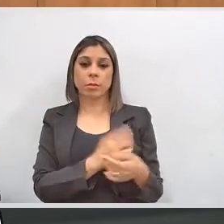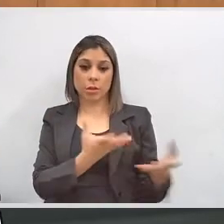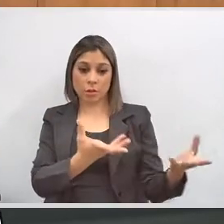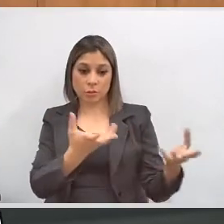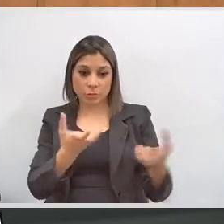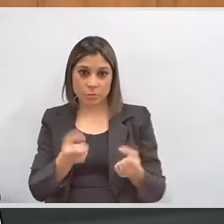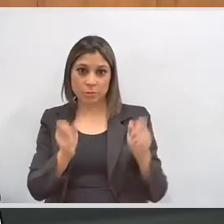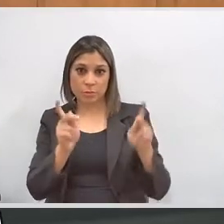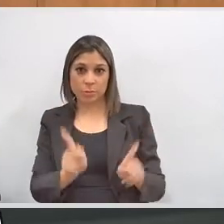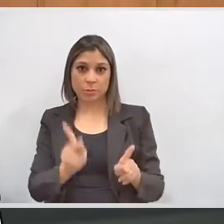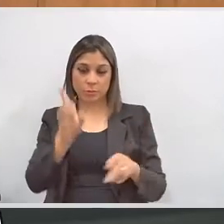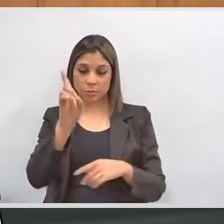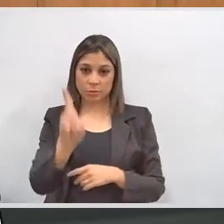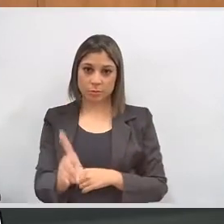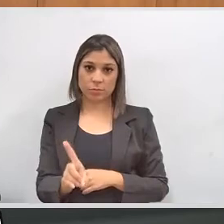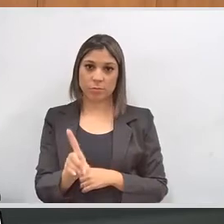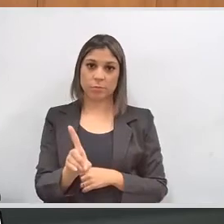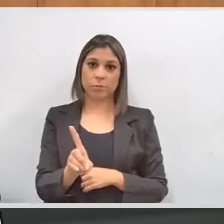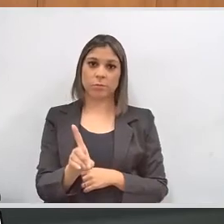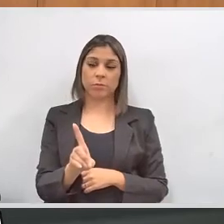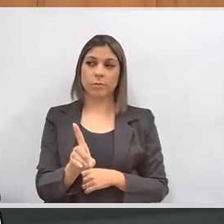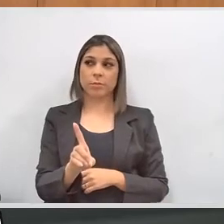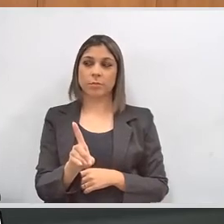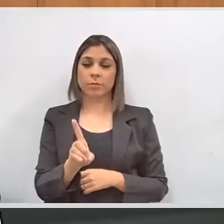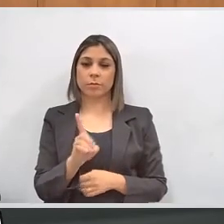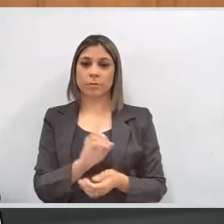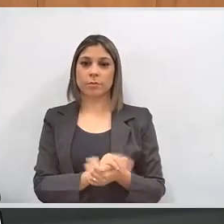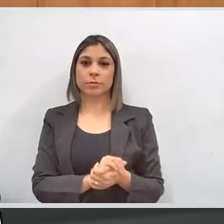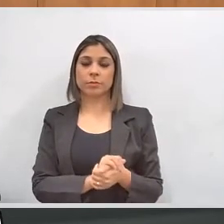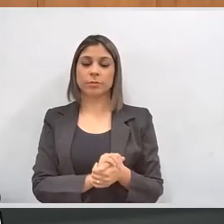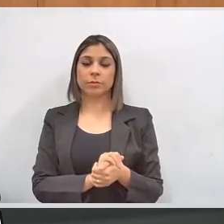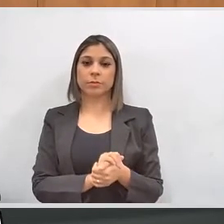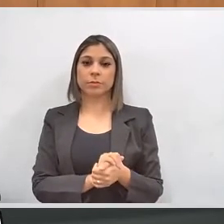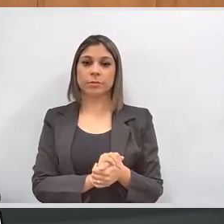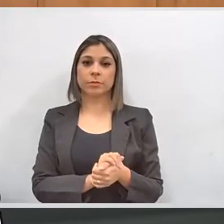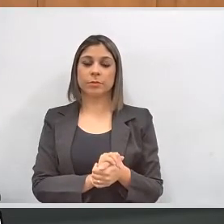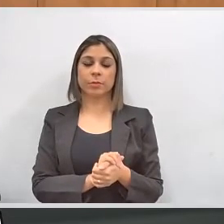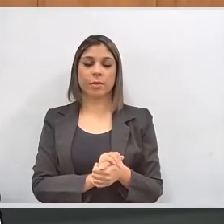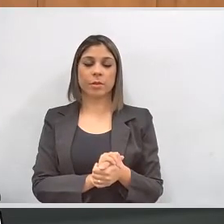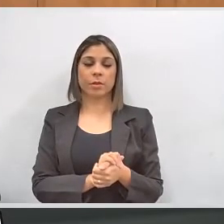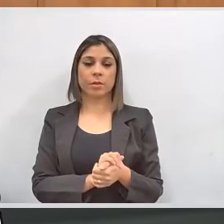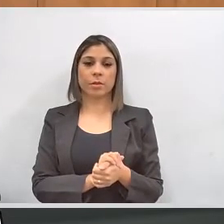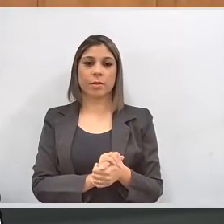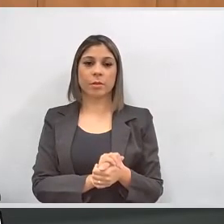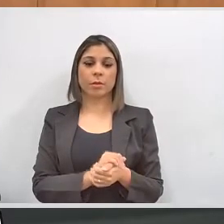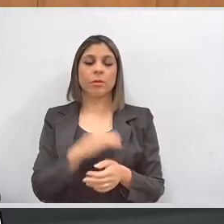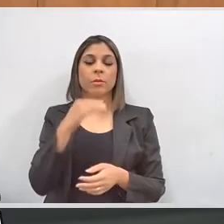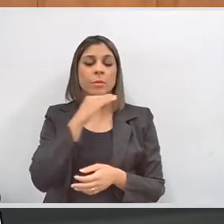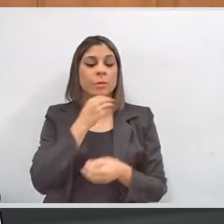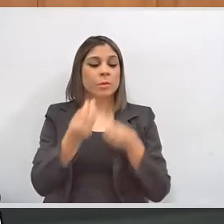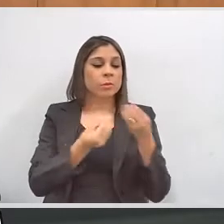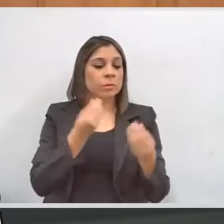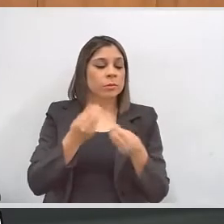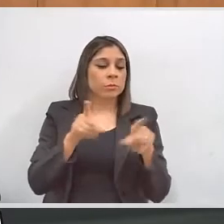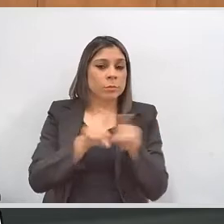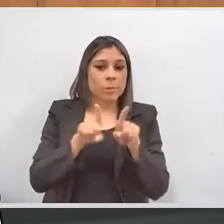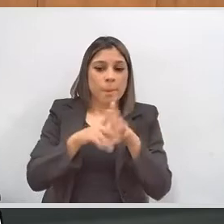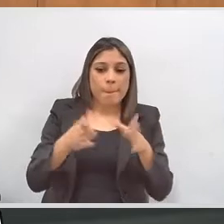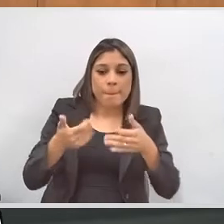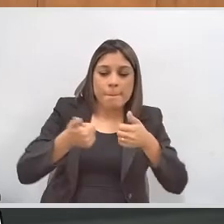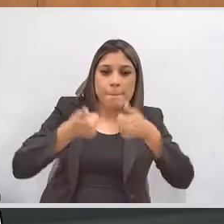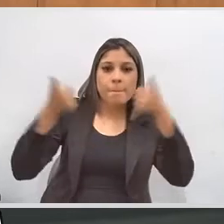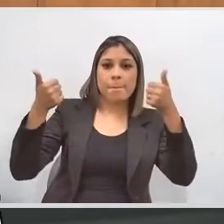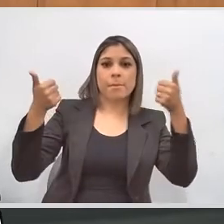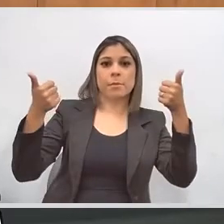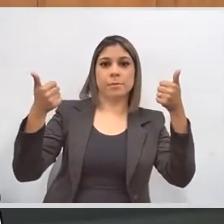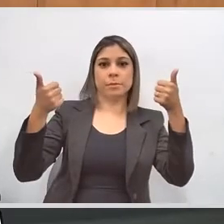atendimento por nós já implantado e identificar outras maneiras de aperfeiçoar,